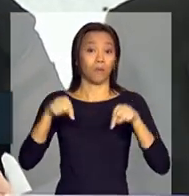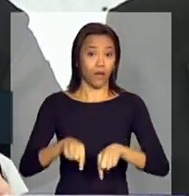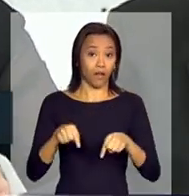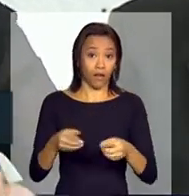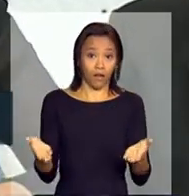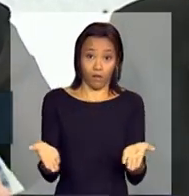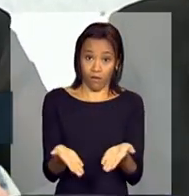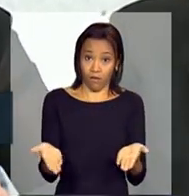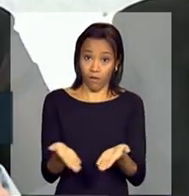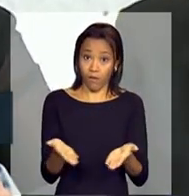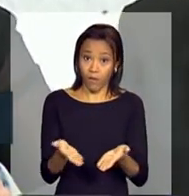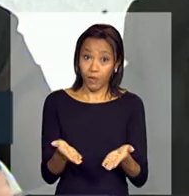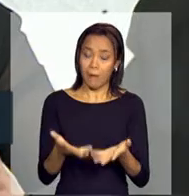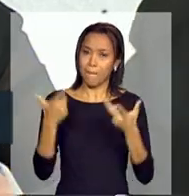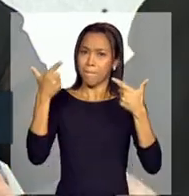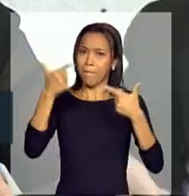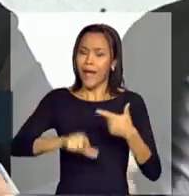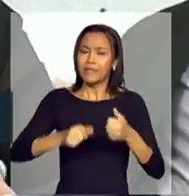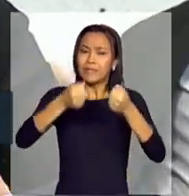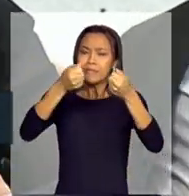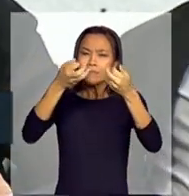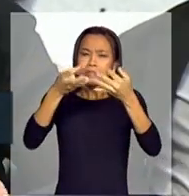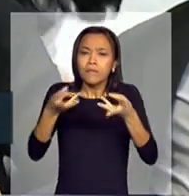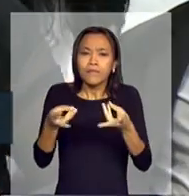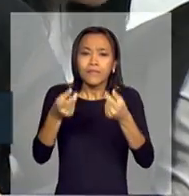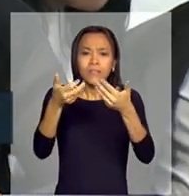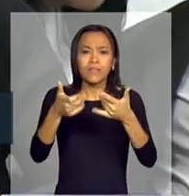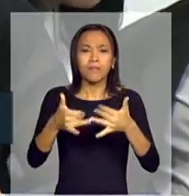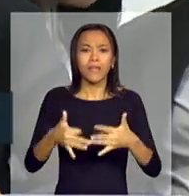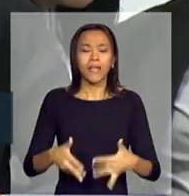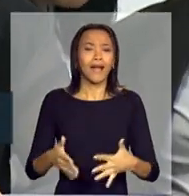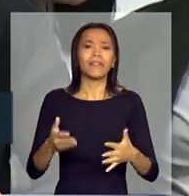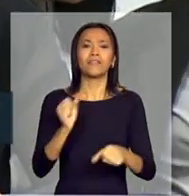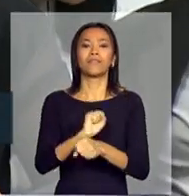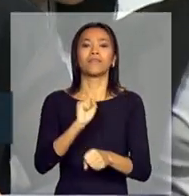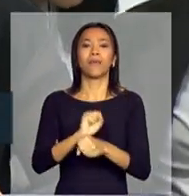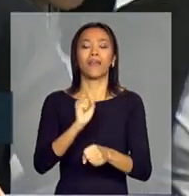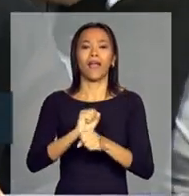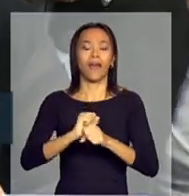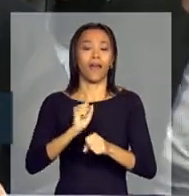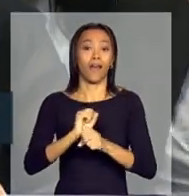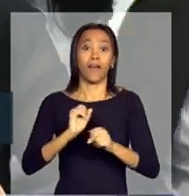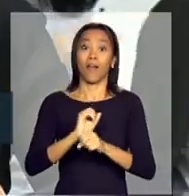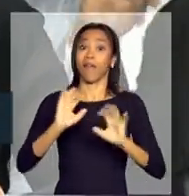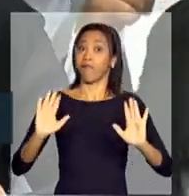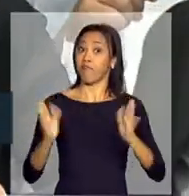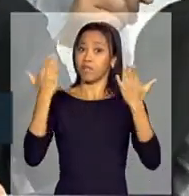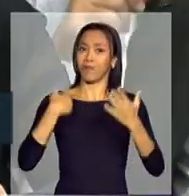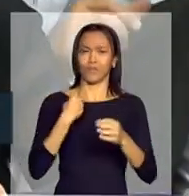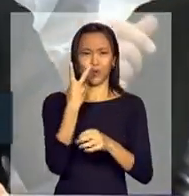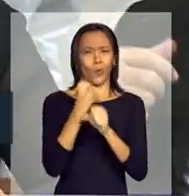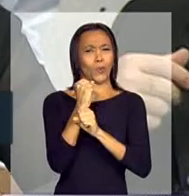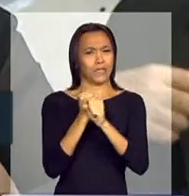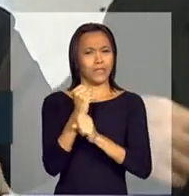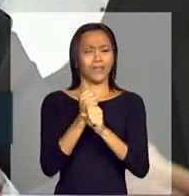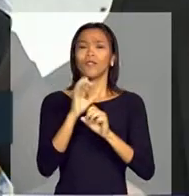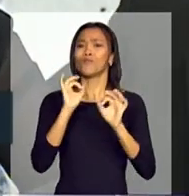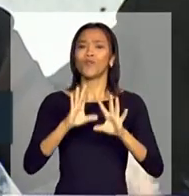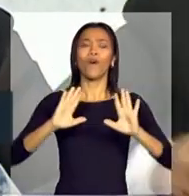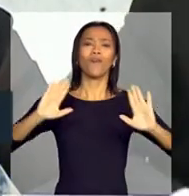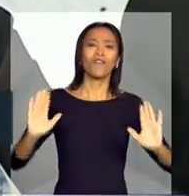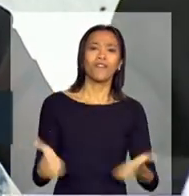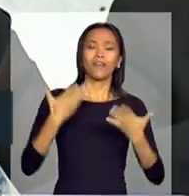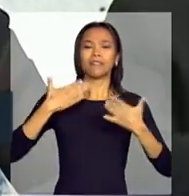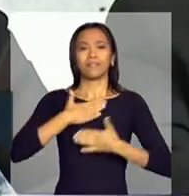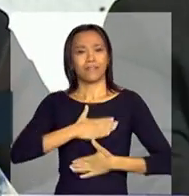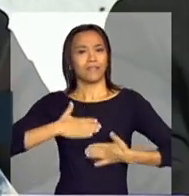pouco mais enxuto, mas para que a gente não espere a comemoração dos dois anos para vir aqui não só comemorar